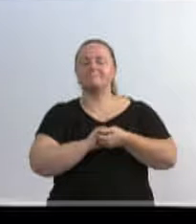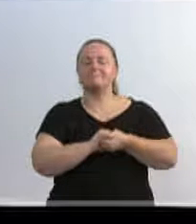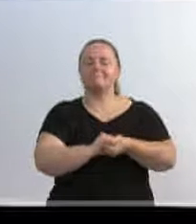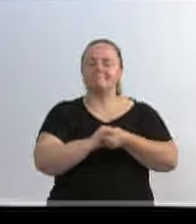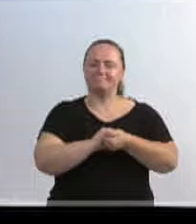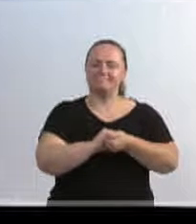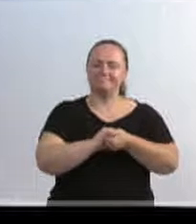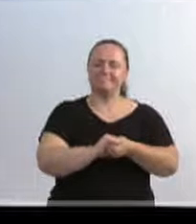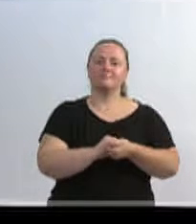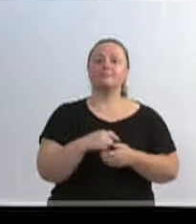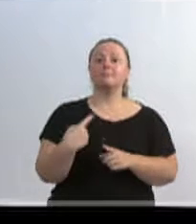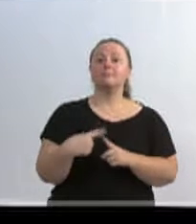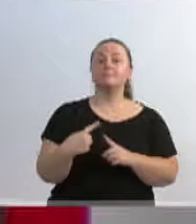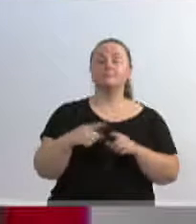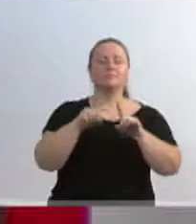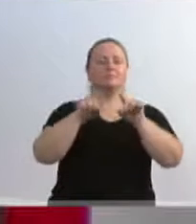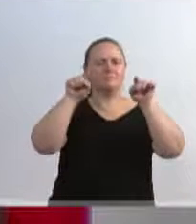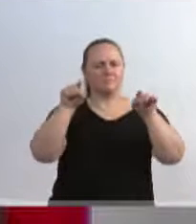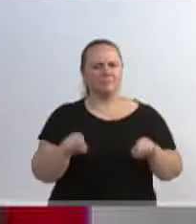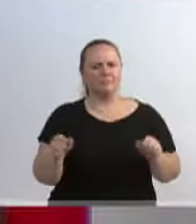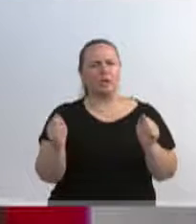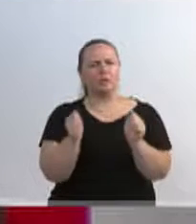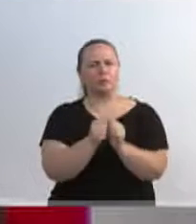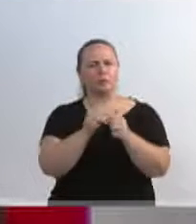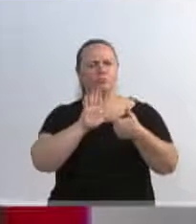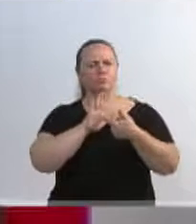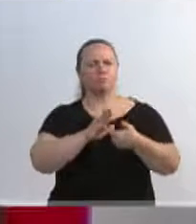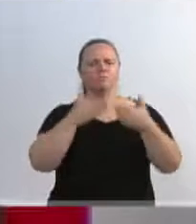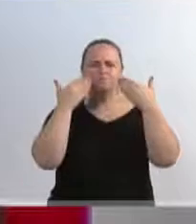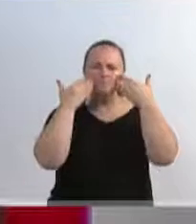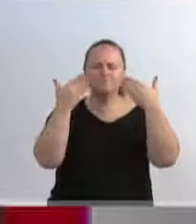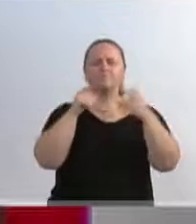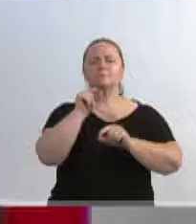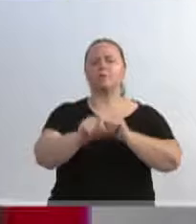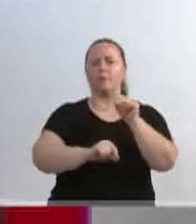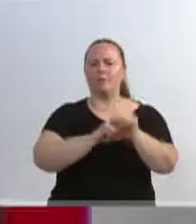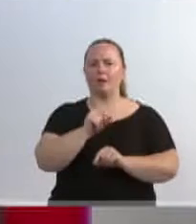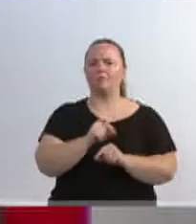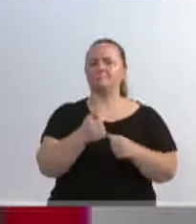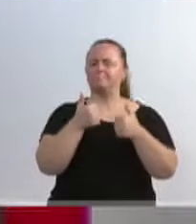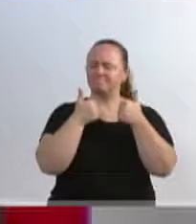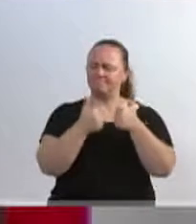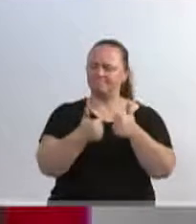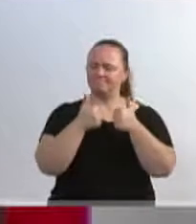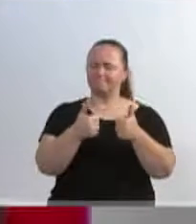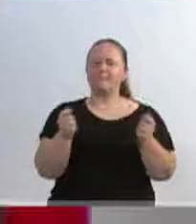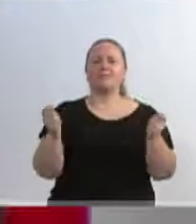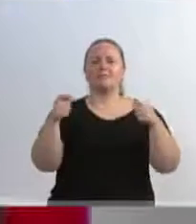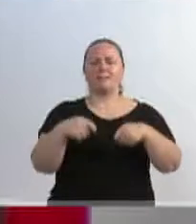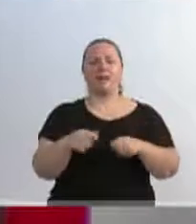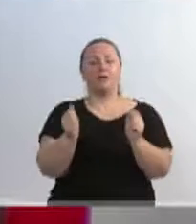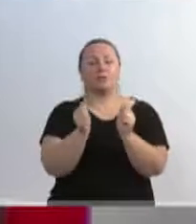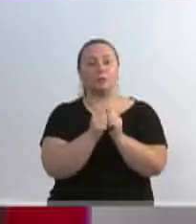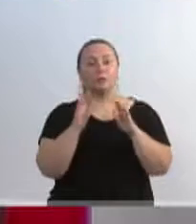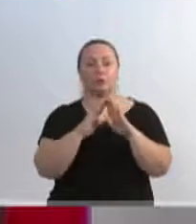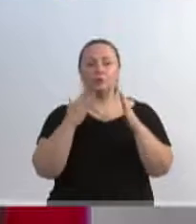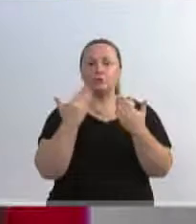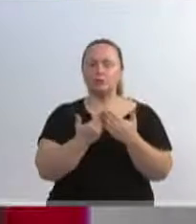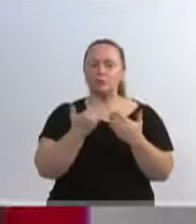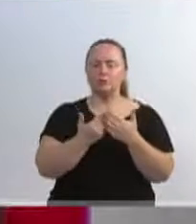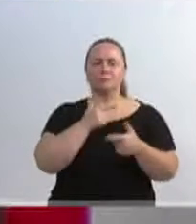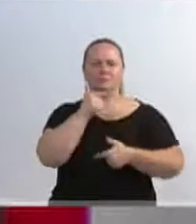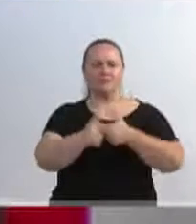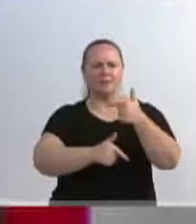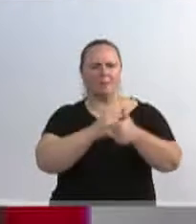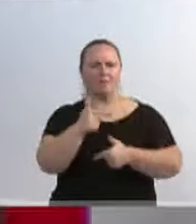como servidores, lá estiveram, demonstrando que realmente vale a pena, através das escolas, fazermos aí